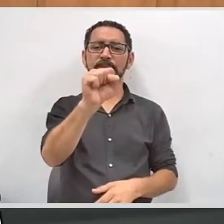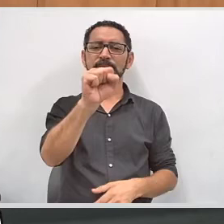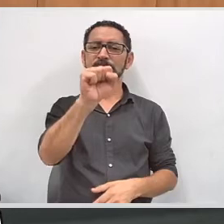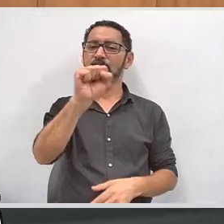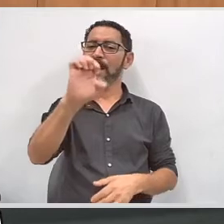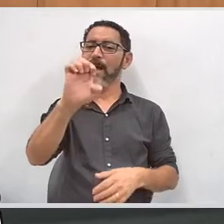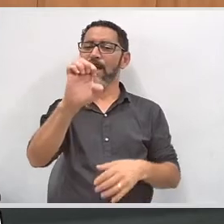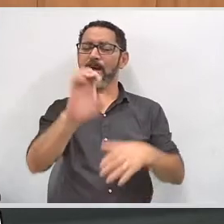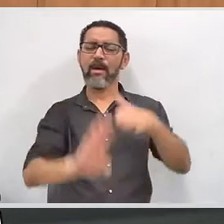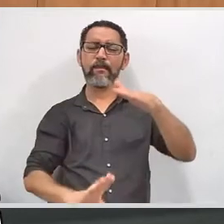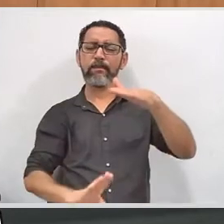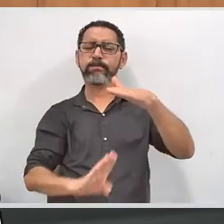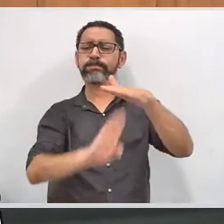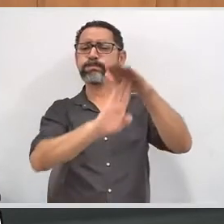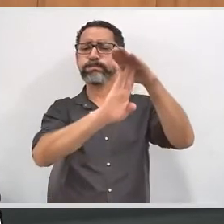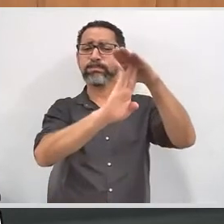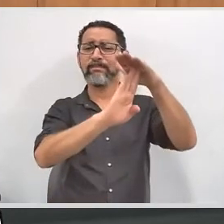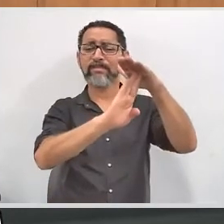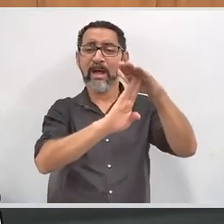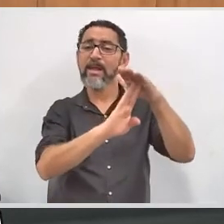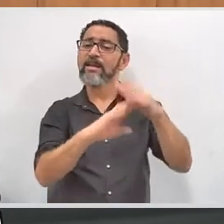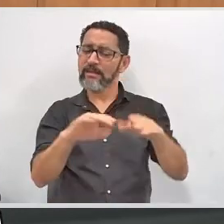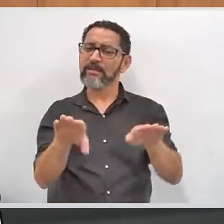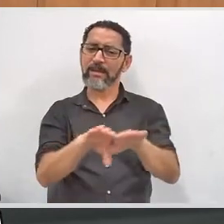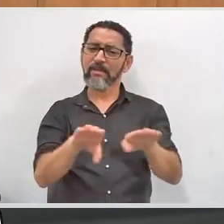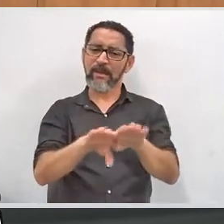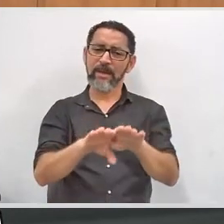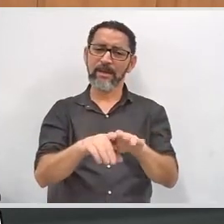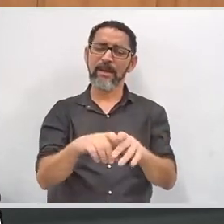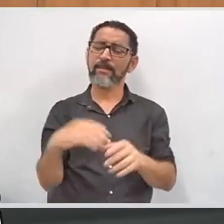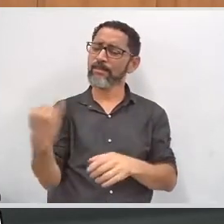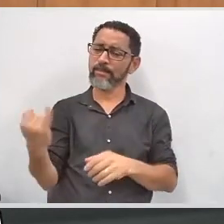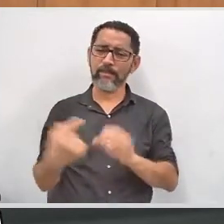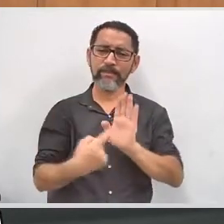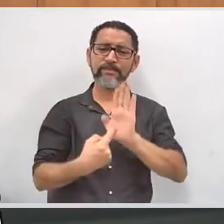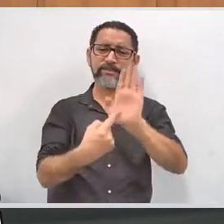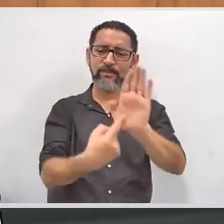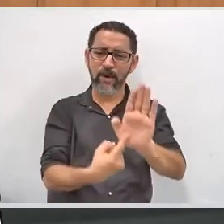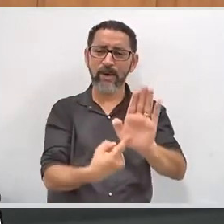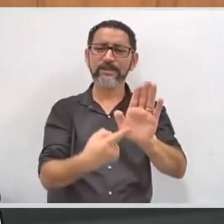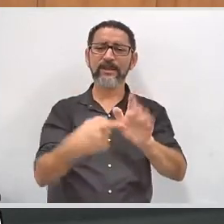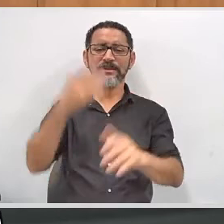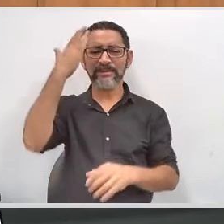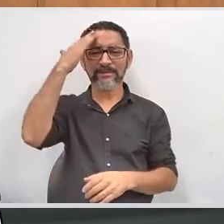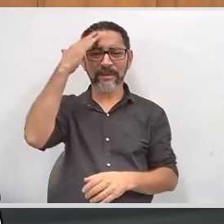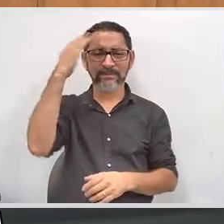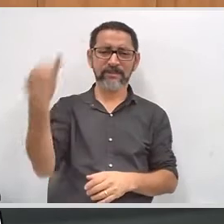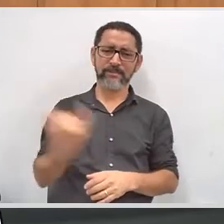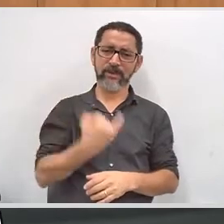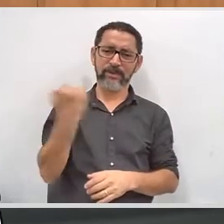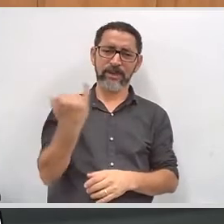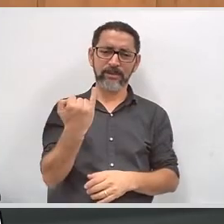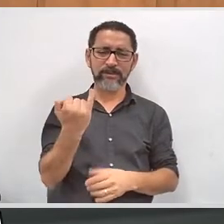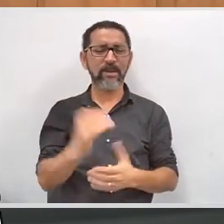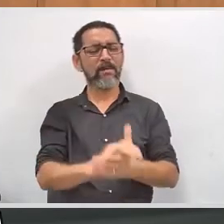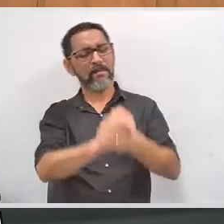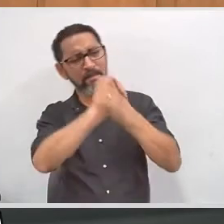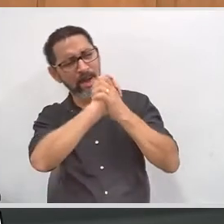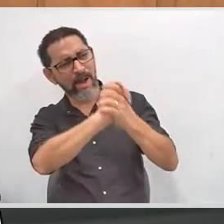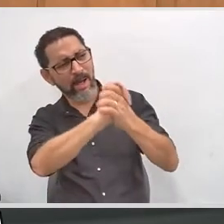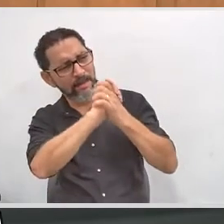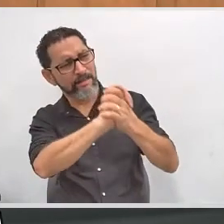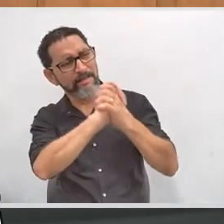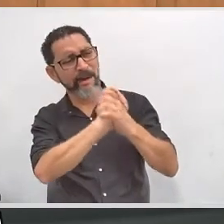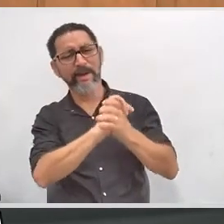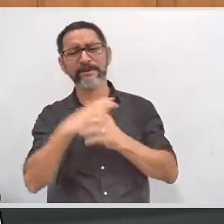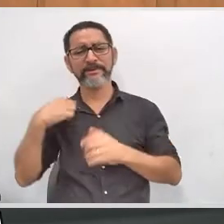interlocução aqui com os meios sociais, presidente, é muito importante, muito importante mesmo, o senhor está de parabéns com essa iniciativa